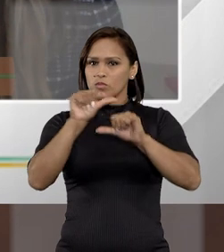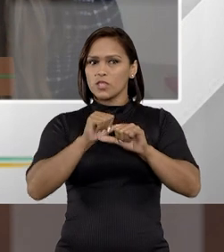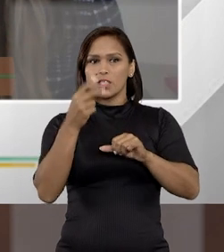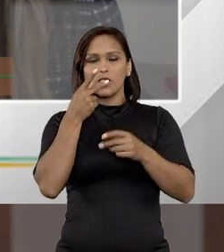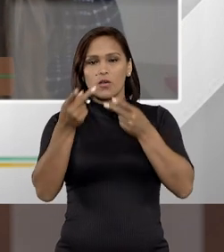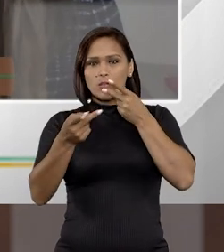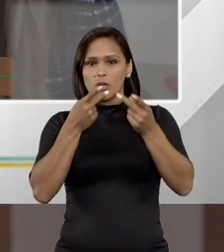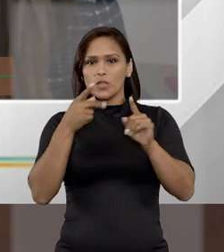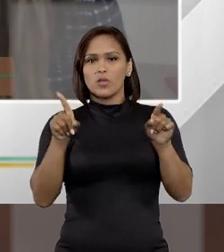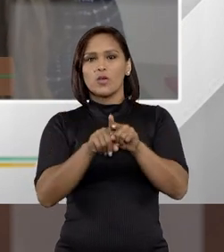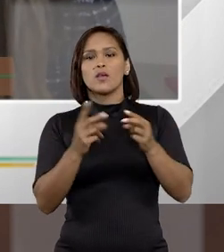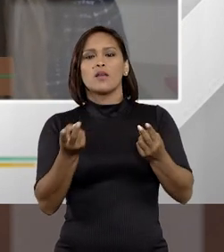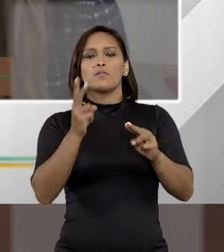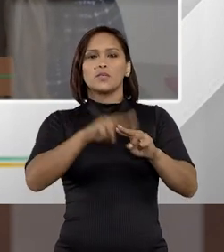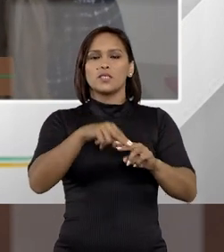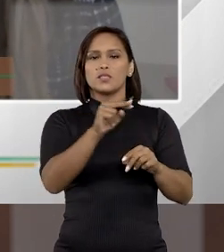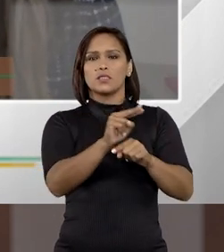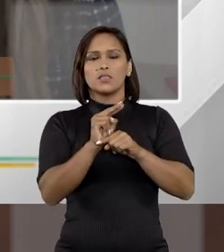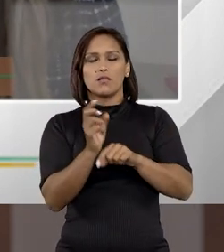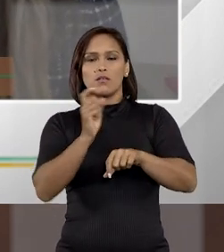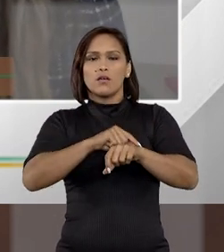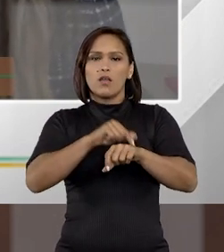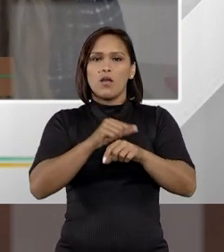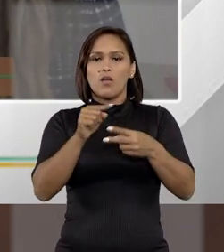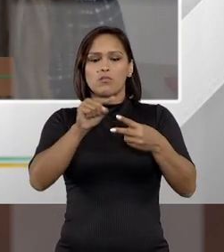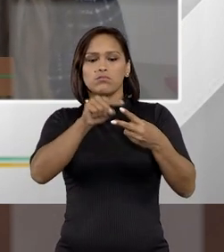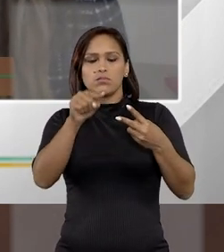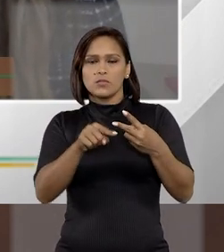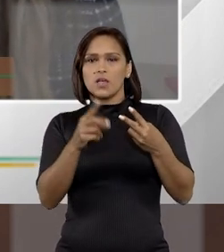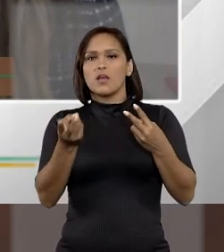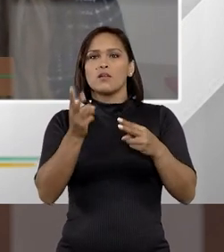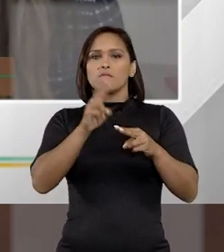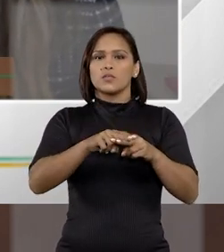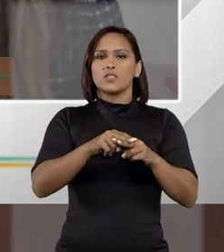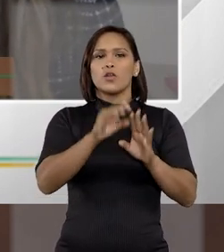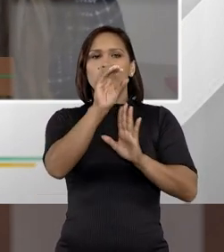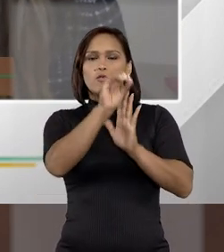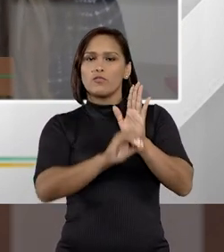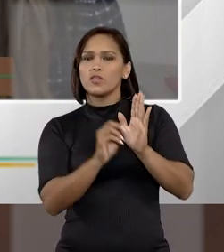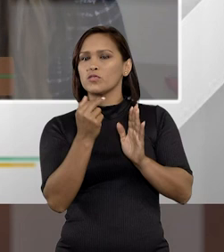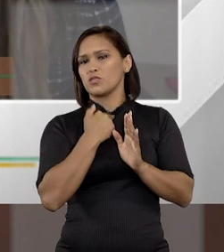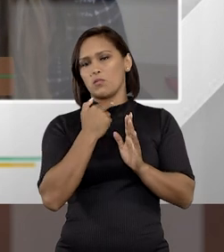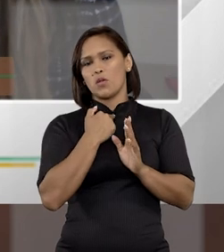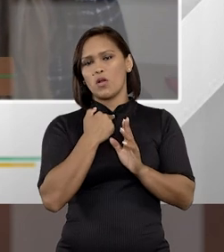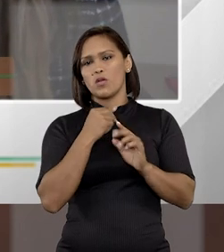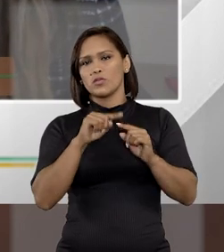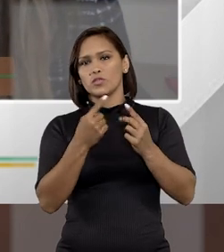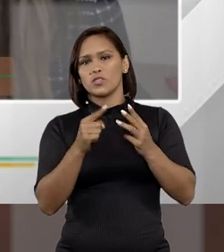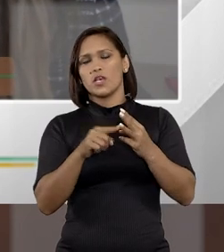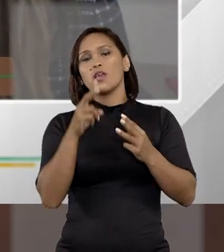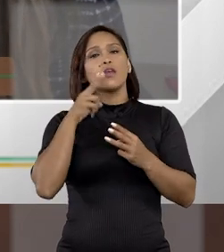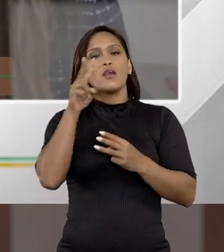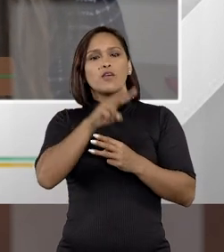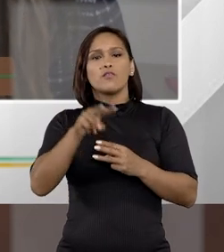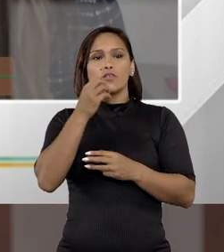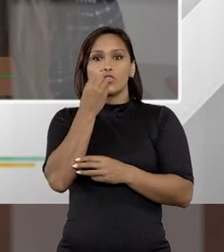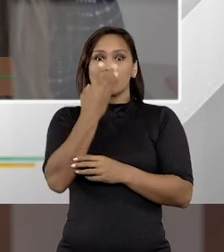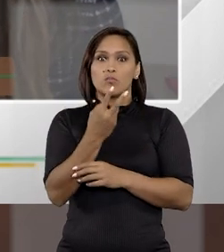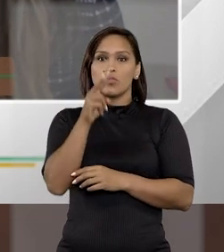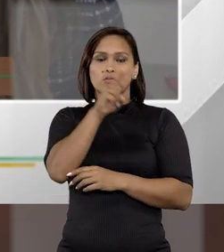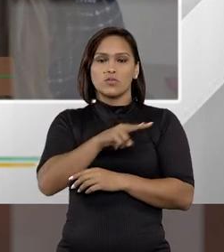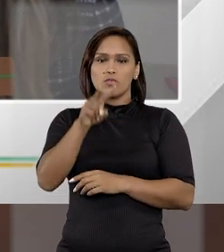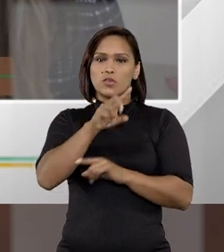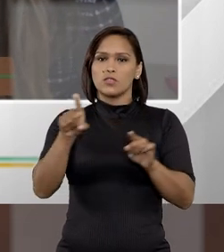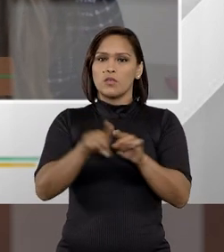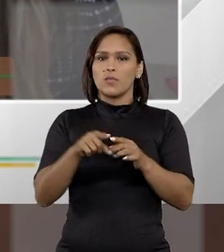também que a gente comentou aqui, a da prisão preventiva, a questão da prisão de ofício, que não pode, eu vejo com muito bons